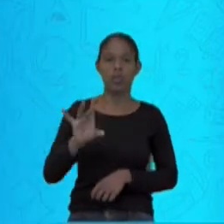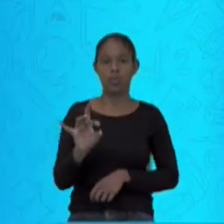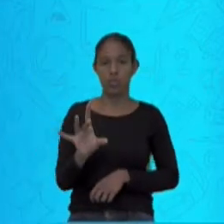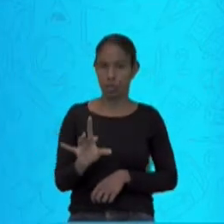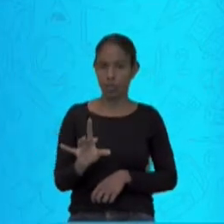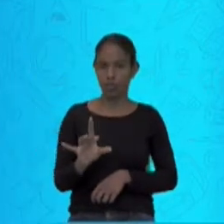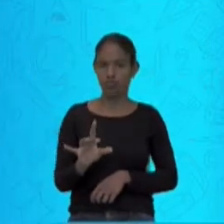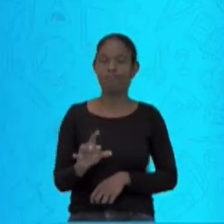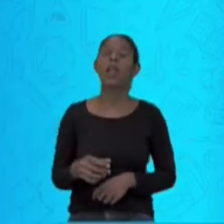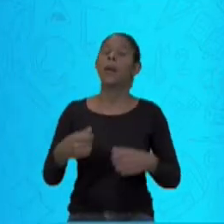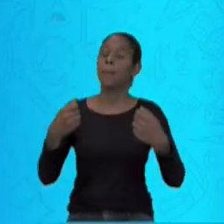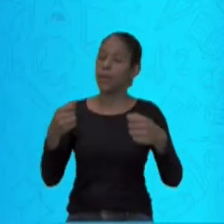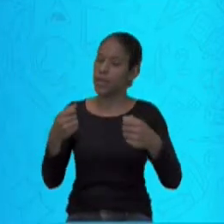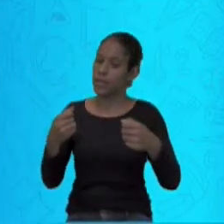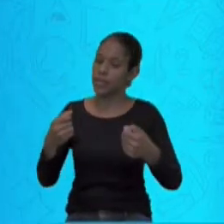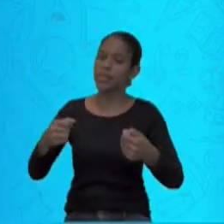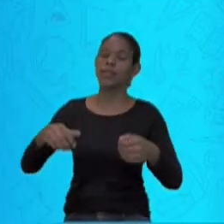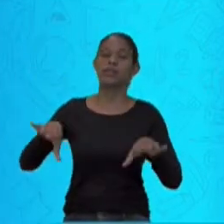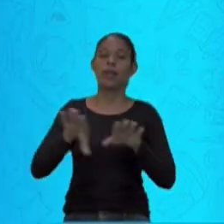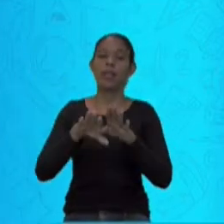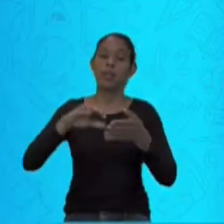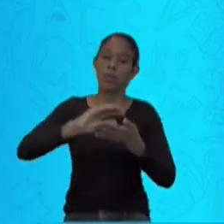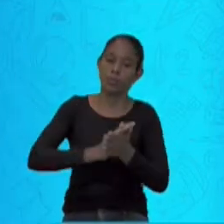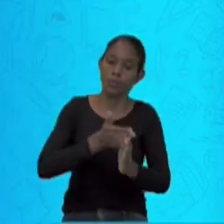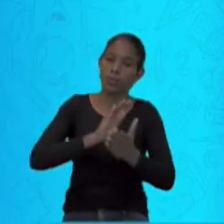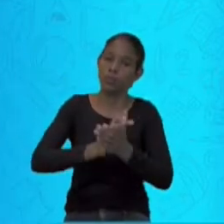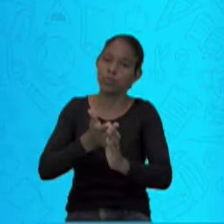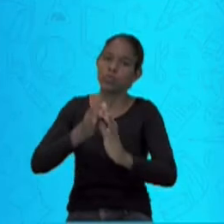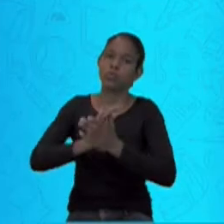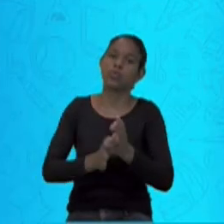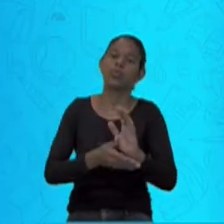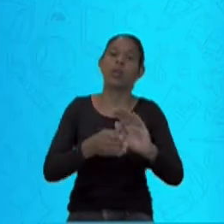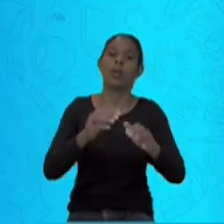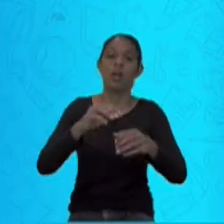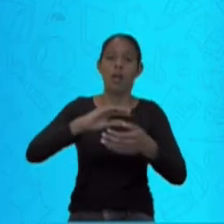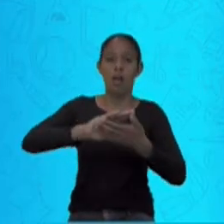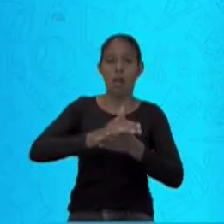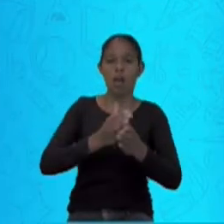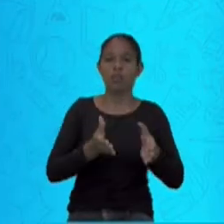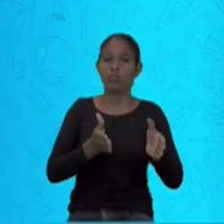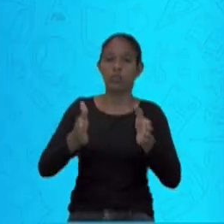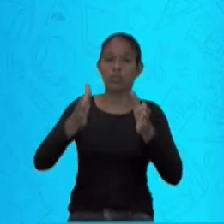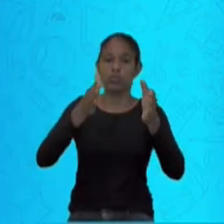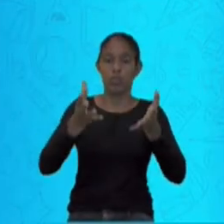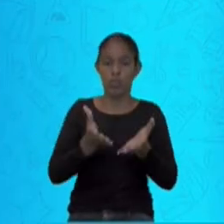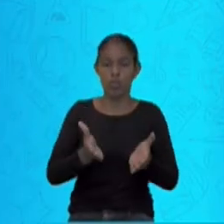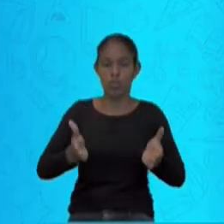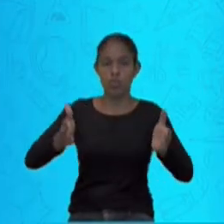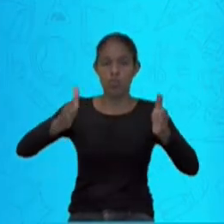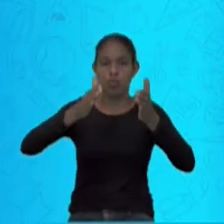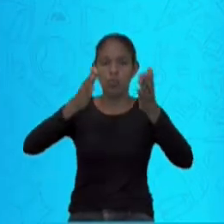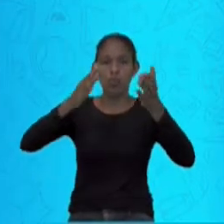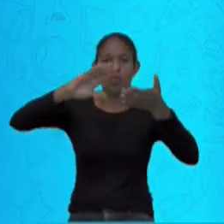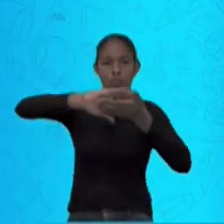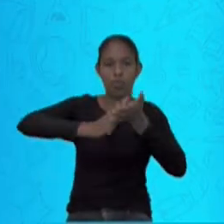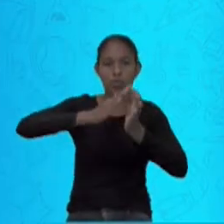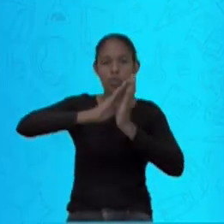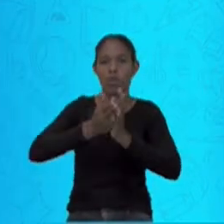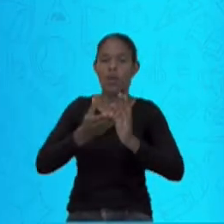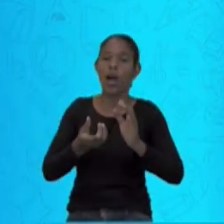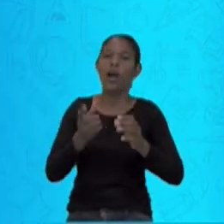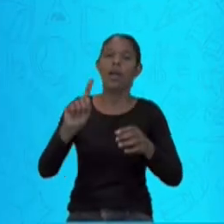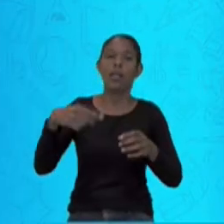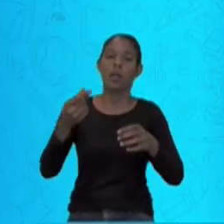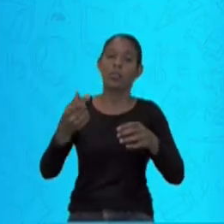Lavar os recipientes é preciso colocá-los virados de cabeça para baixo após a lavagem. Os ovos dão origem ao mosquito